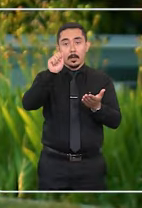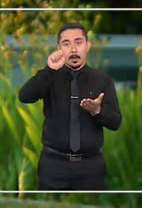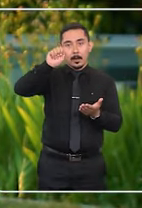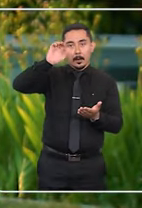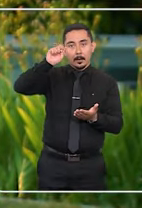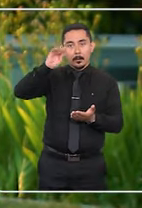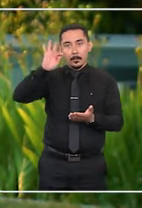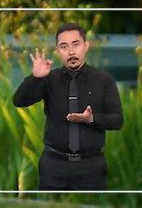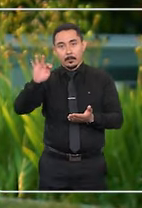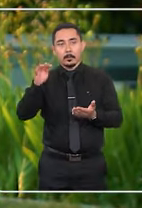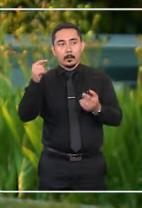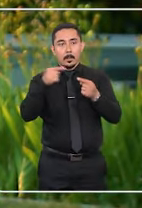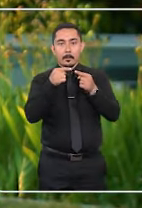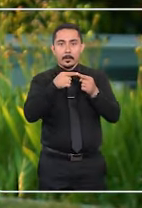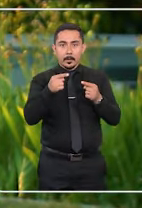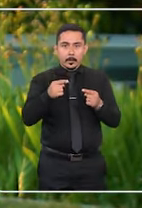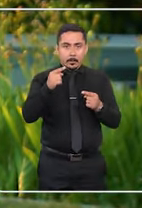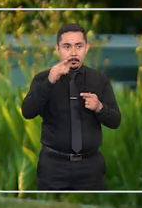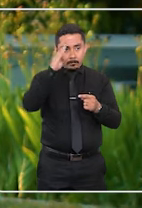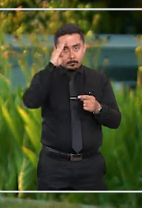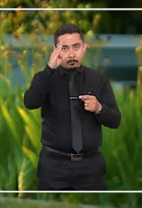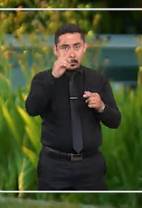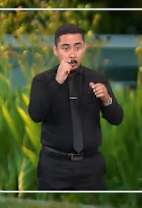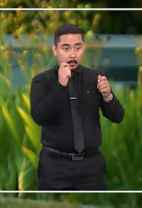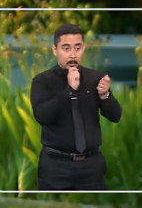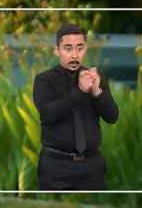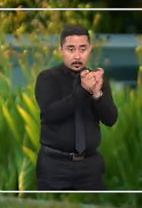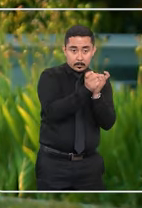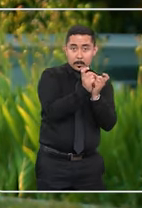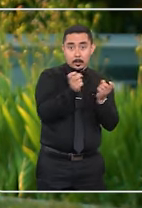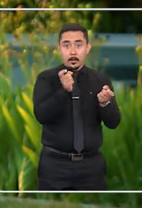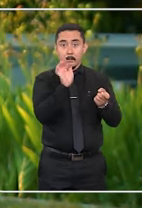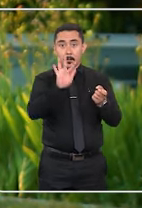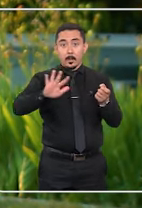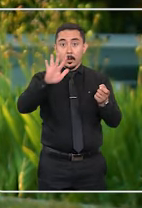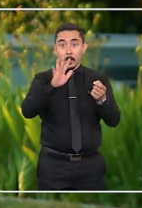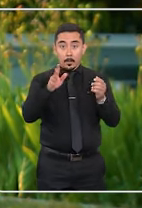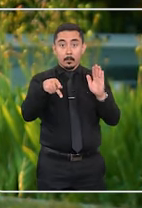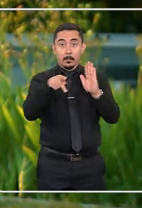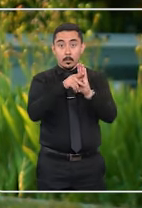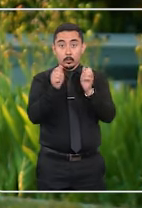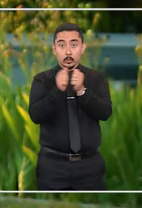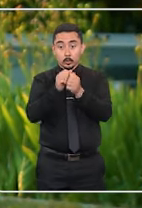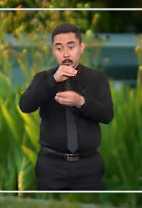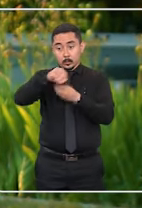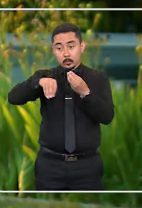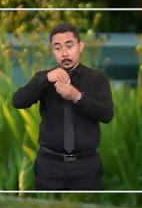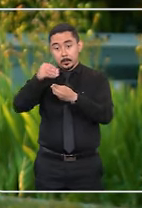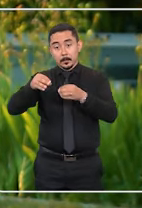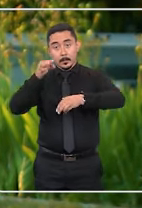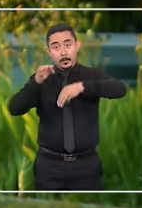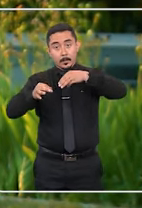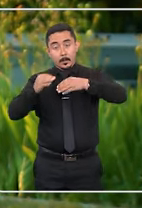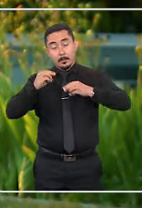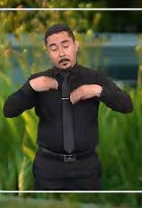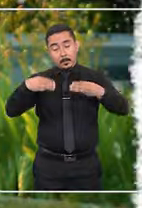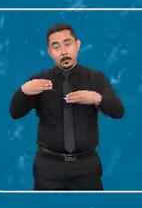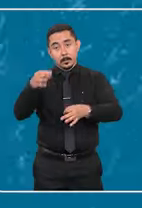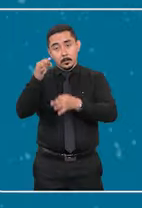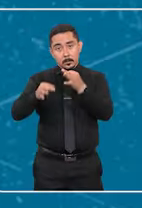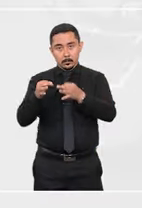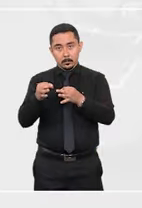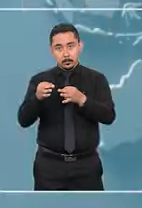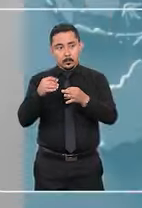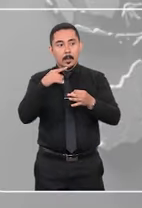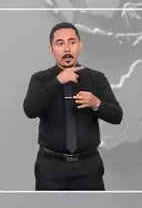órgão responsável é a CAF, a Autoridade Central Administrativa Federal, vinculada ao Ministério da Justiça.